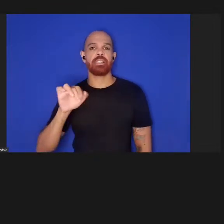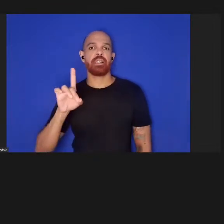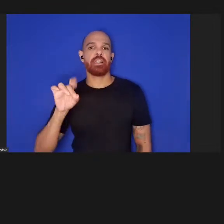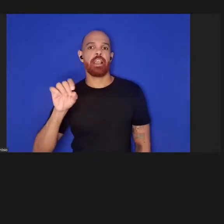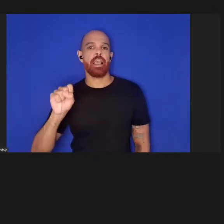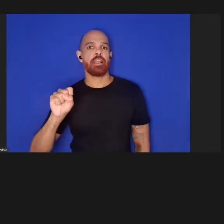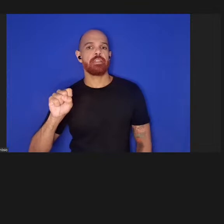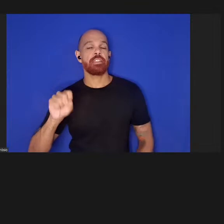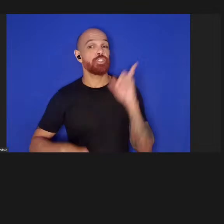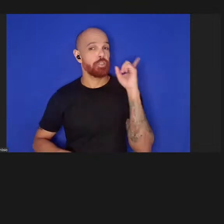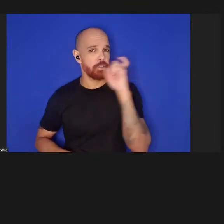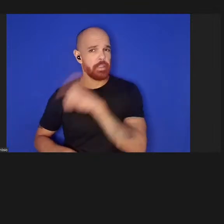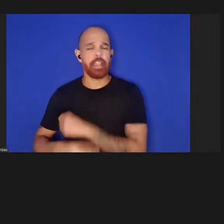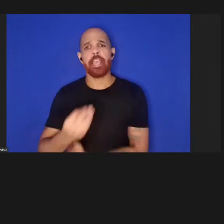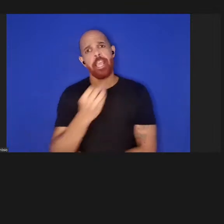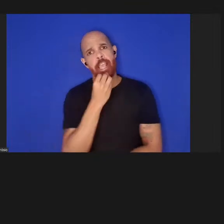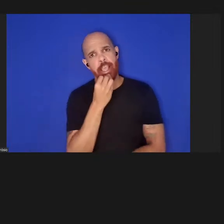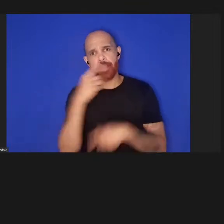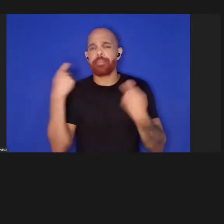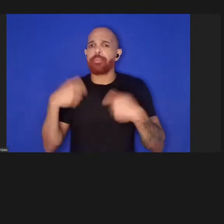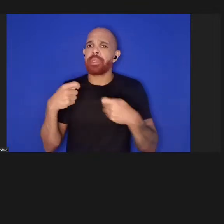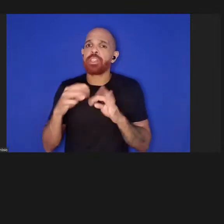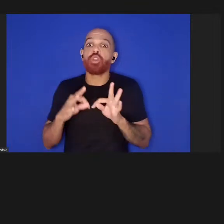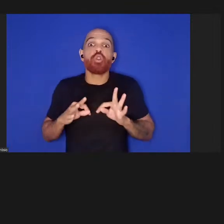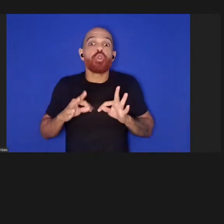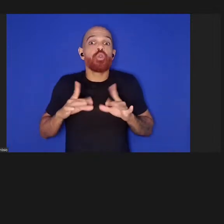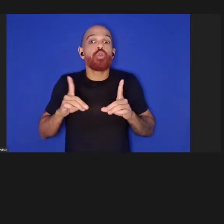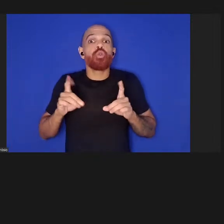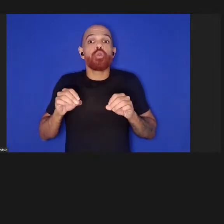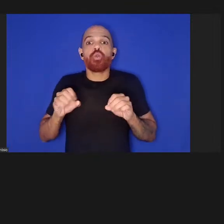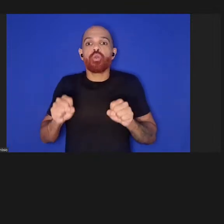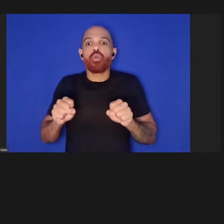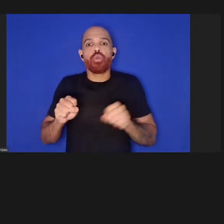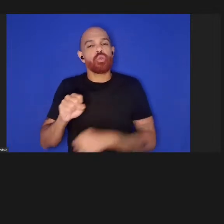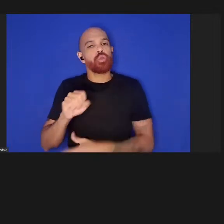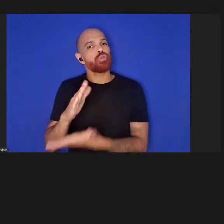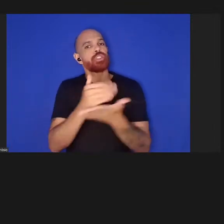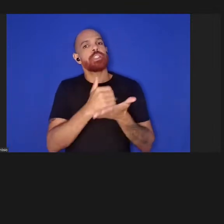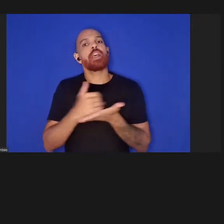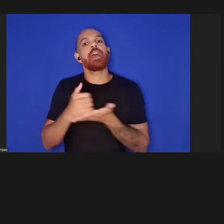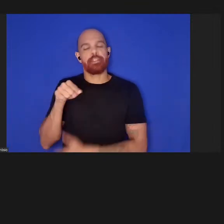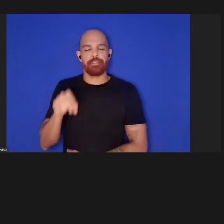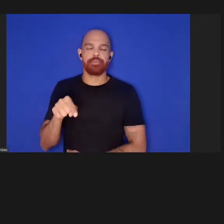difícil é claro que você precisa de todos os dados para isso então